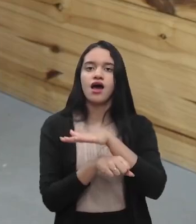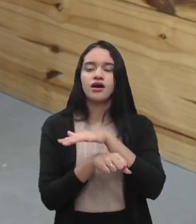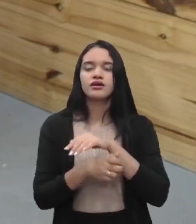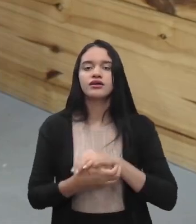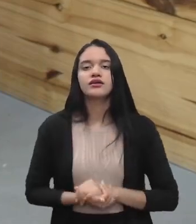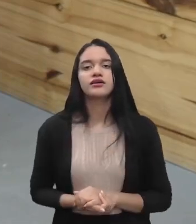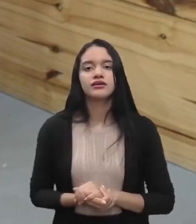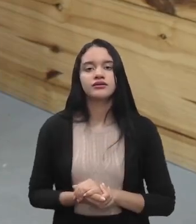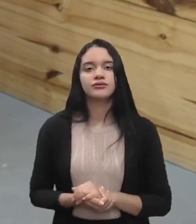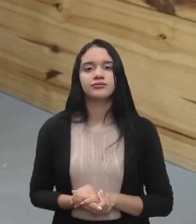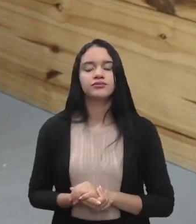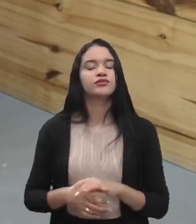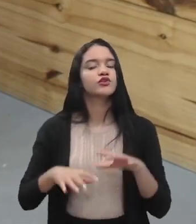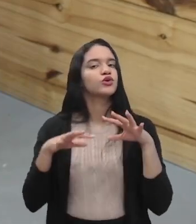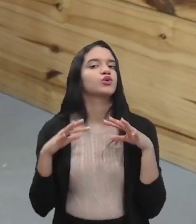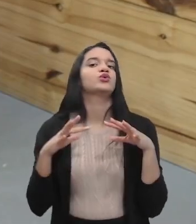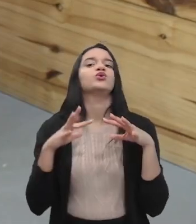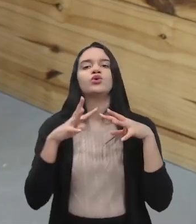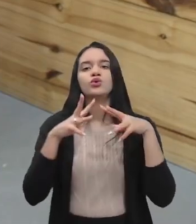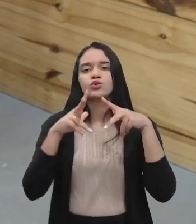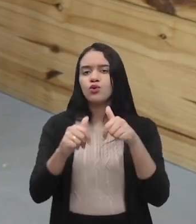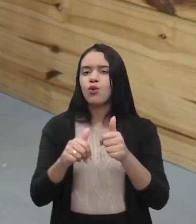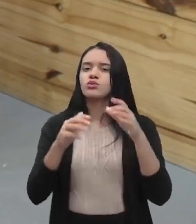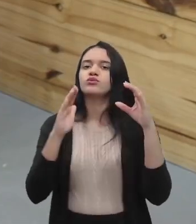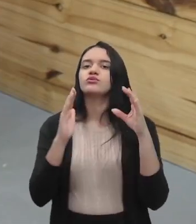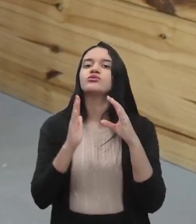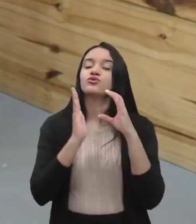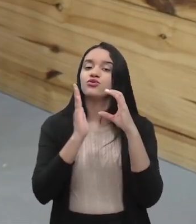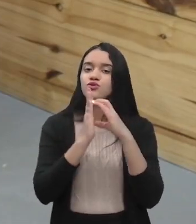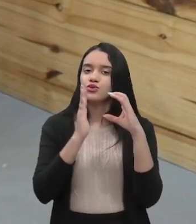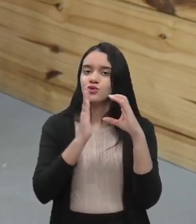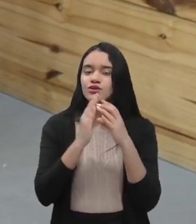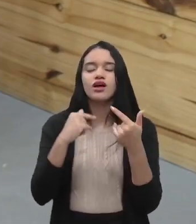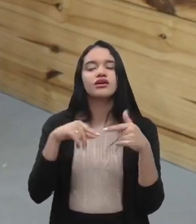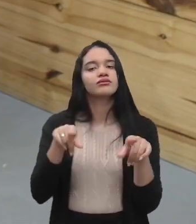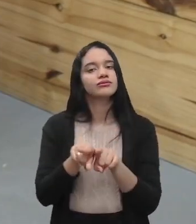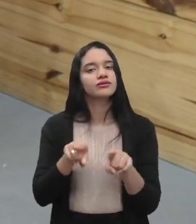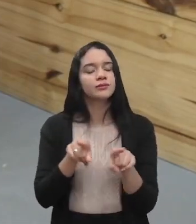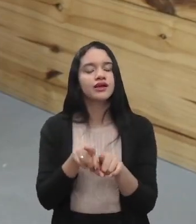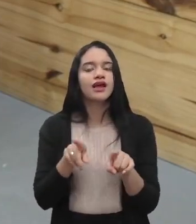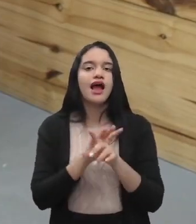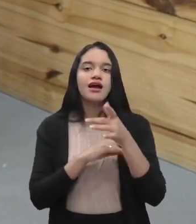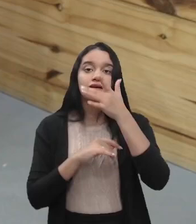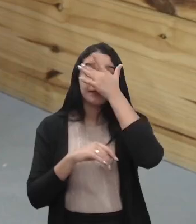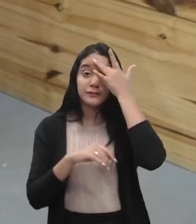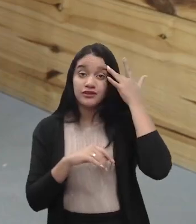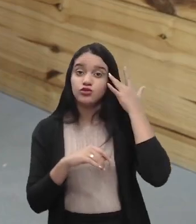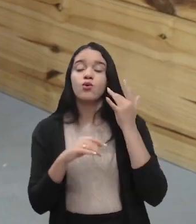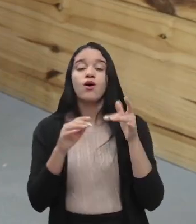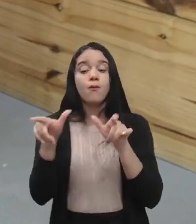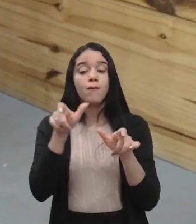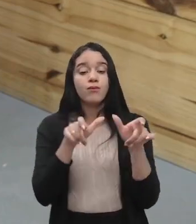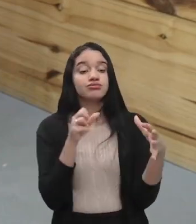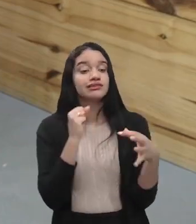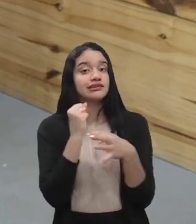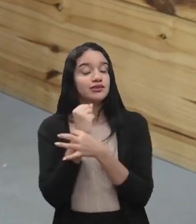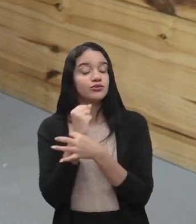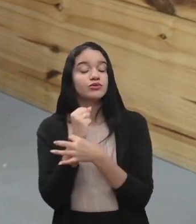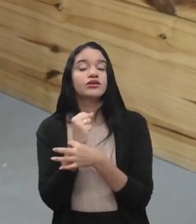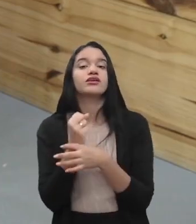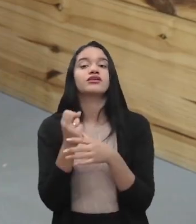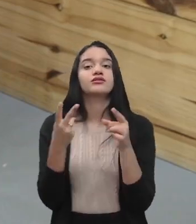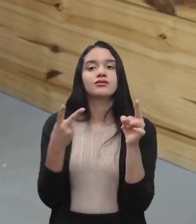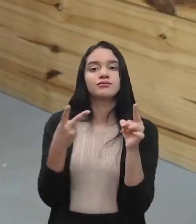feito. Finalizado. Assina todos os funcionários. Pode assinar o pessoal de segurança, pode assinar o pessoal de enfermagem,